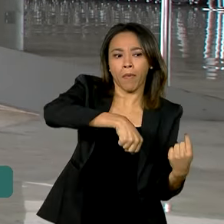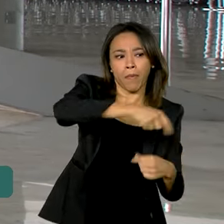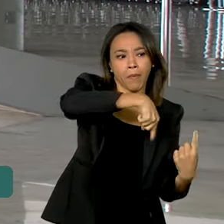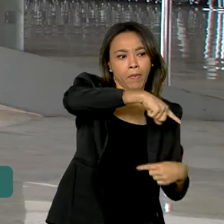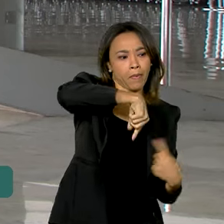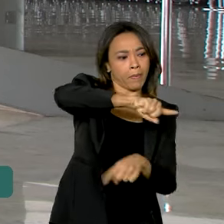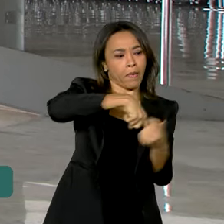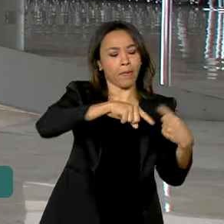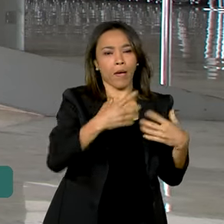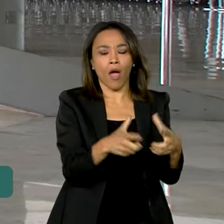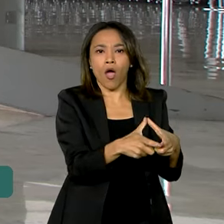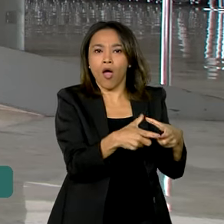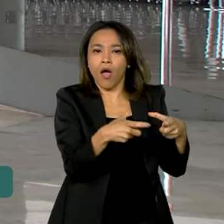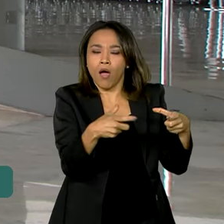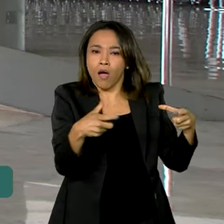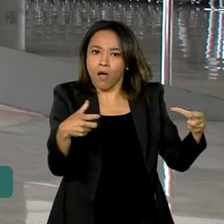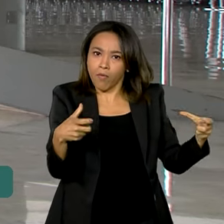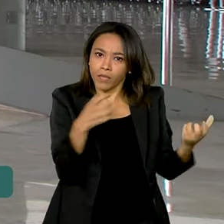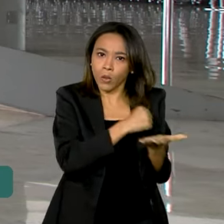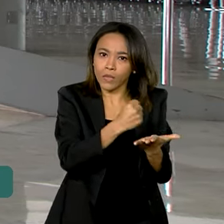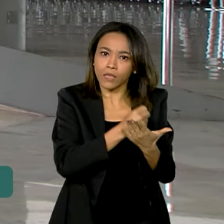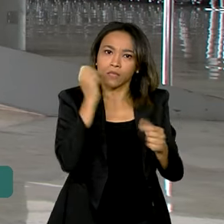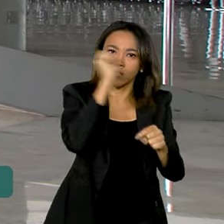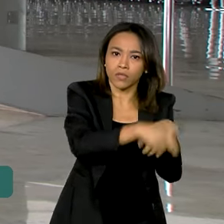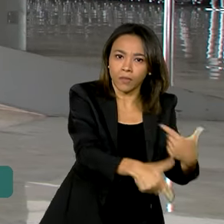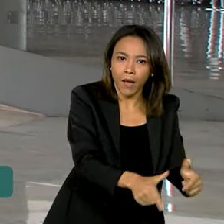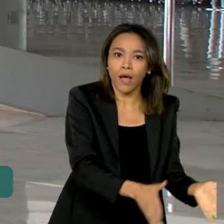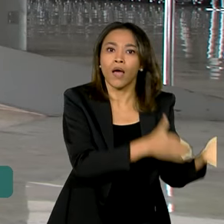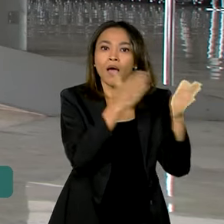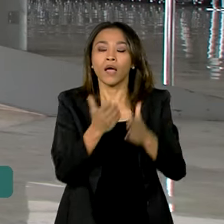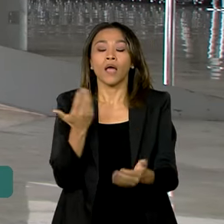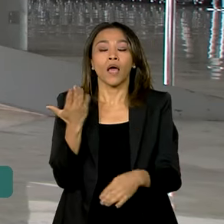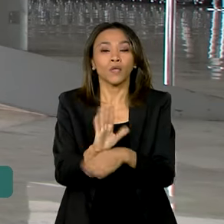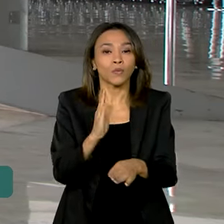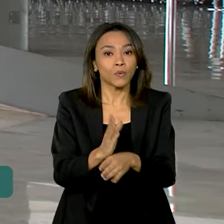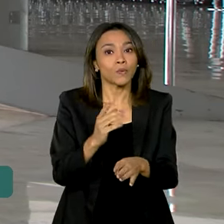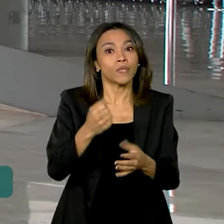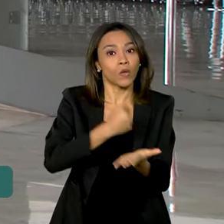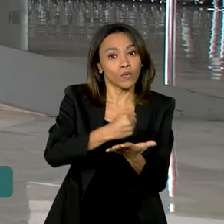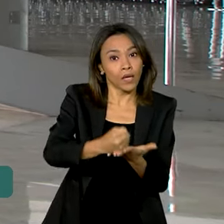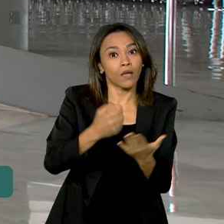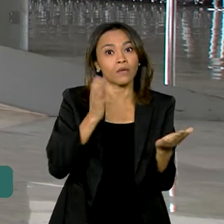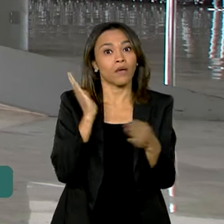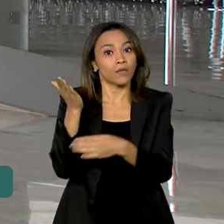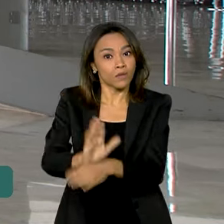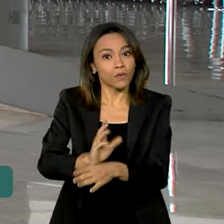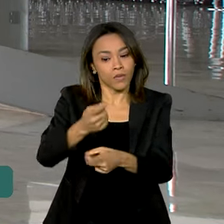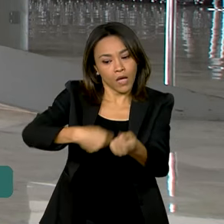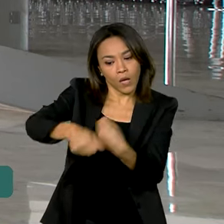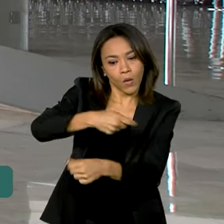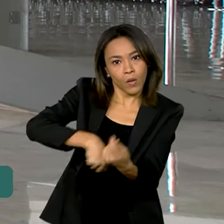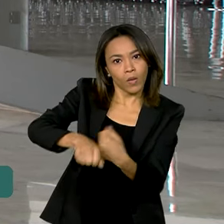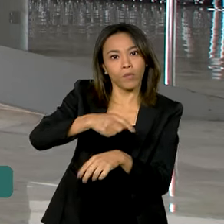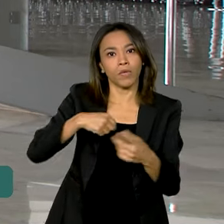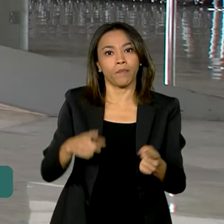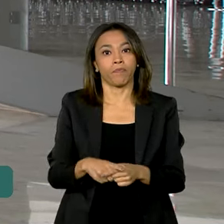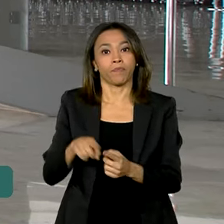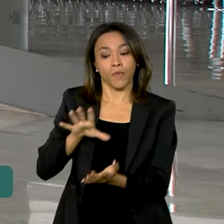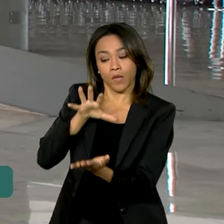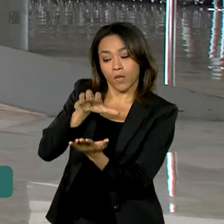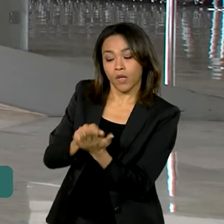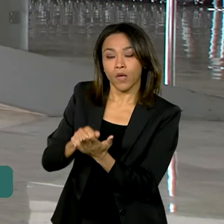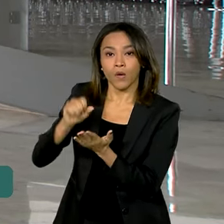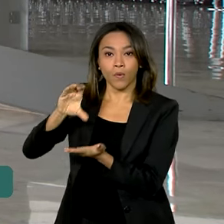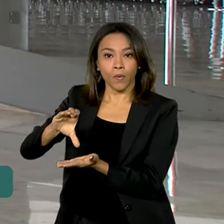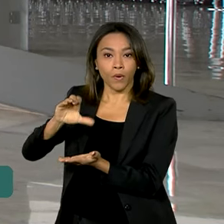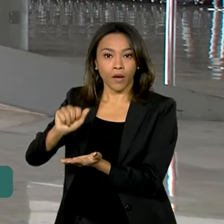Brasil, a aquecer a economia e parte de contratação no Brasil. Segundo os dados do Caged, que mede